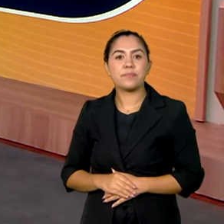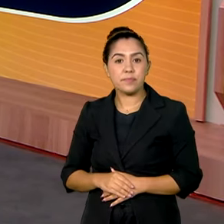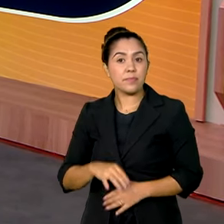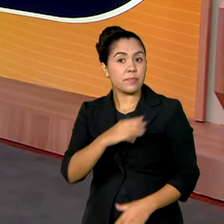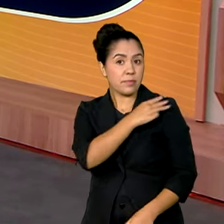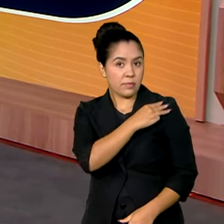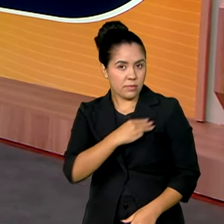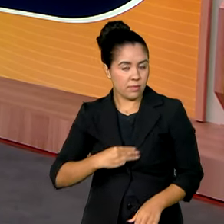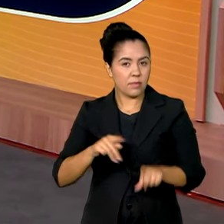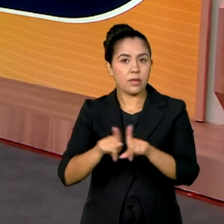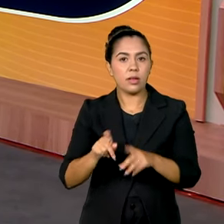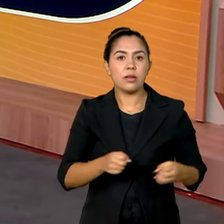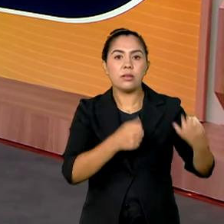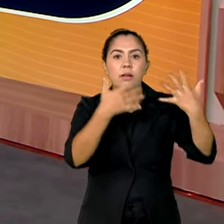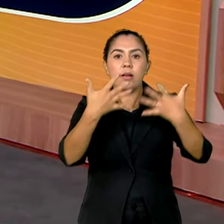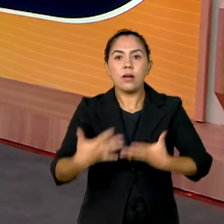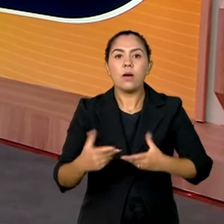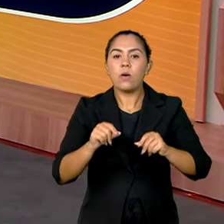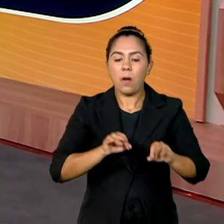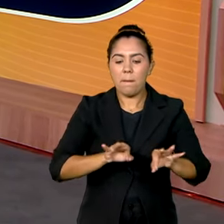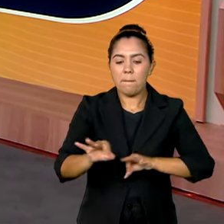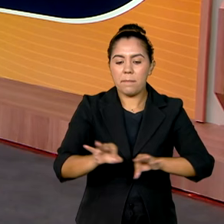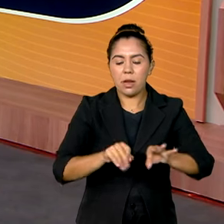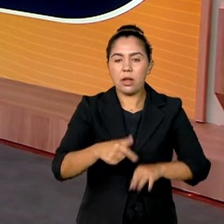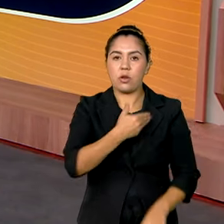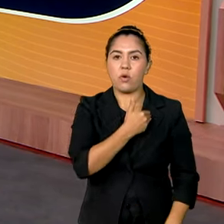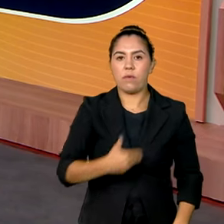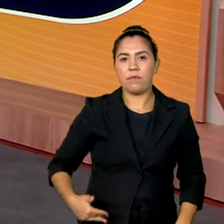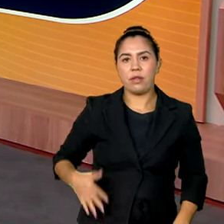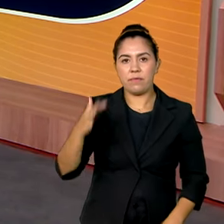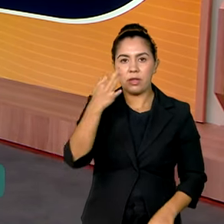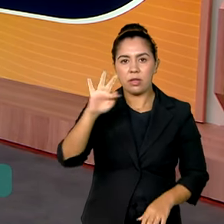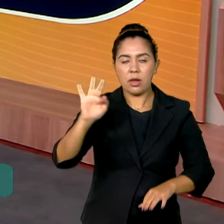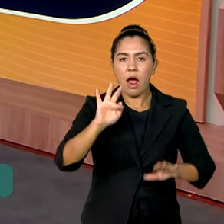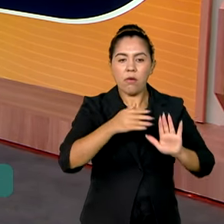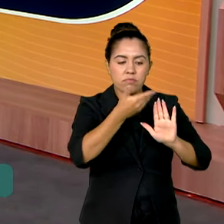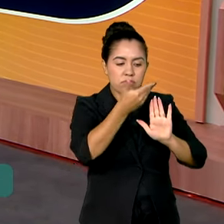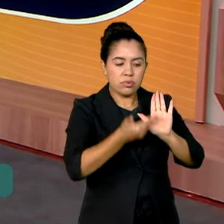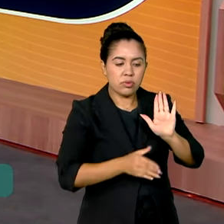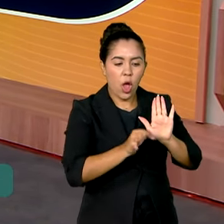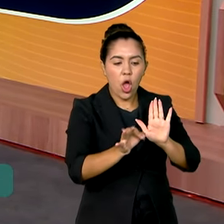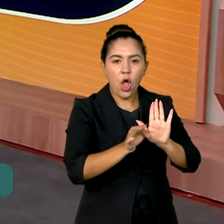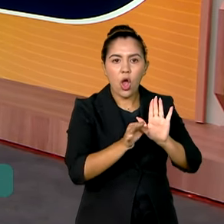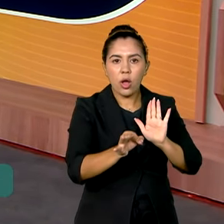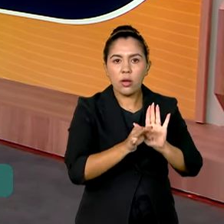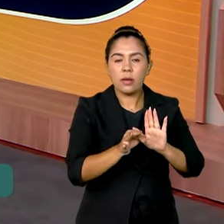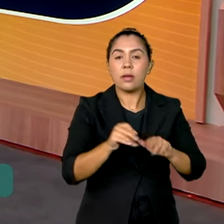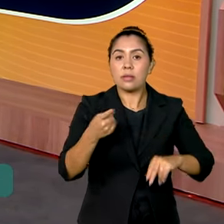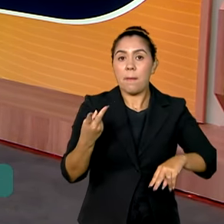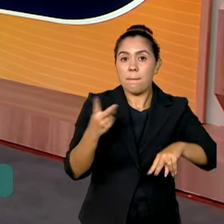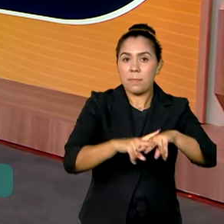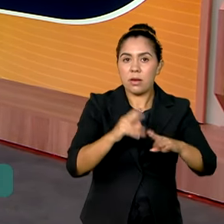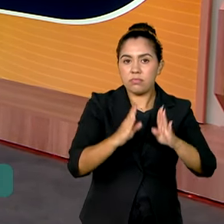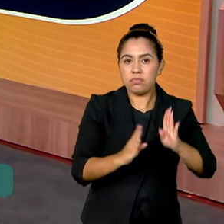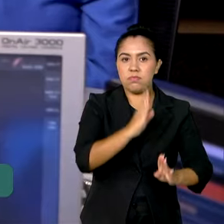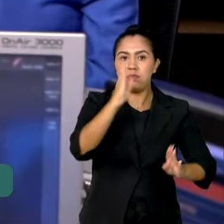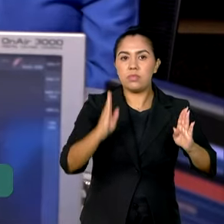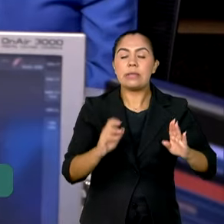ministro também falou de um plano preparado pelo governo federal para aumentar as penas em casos de incêndios criminosos.